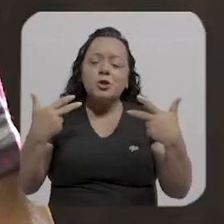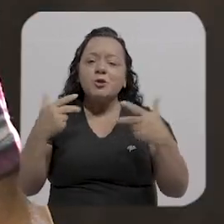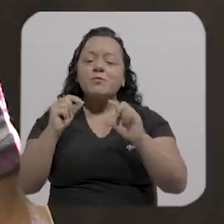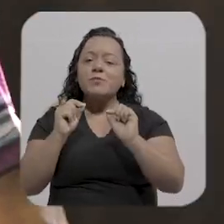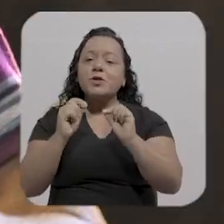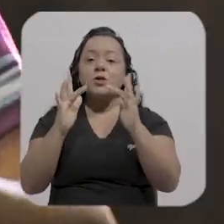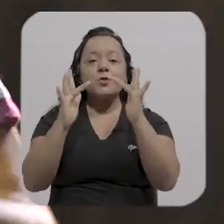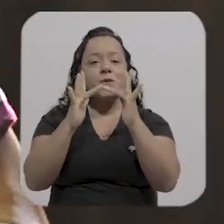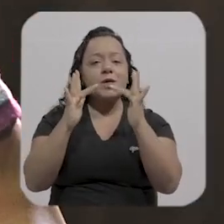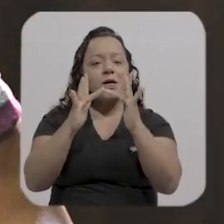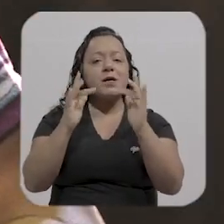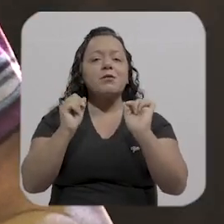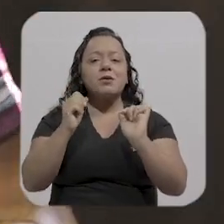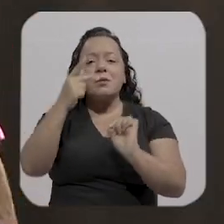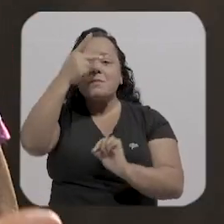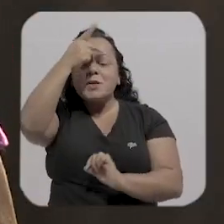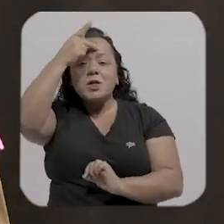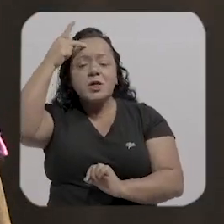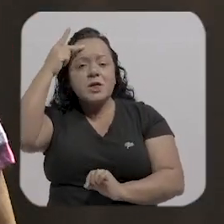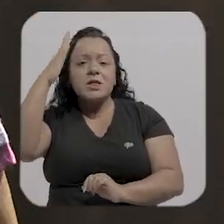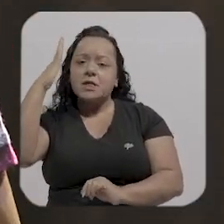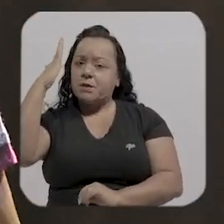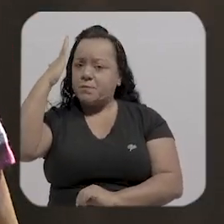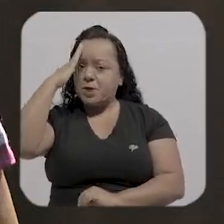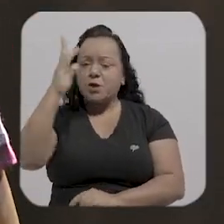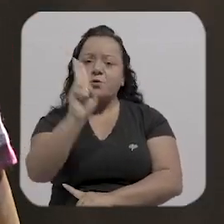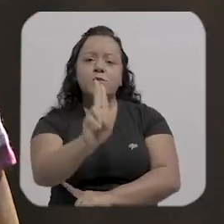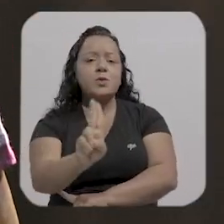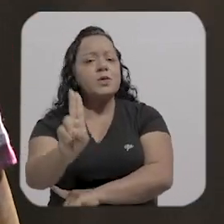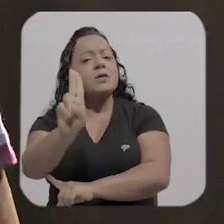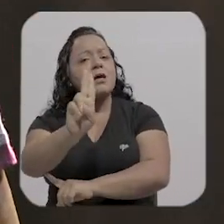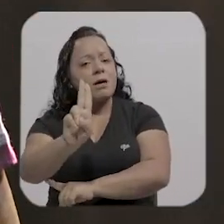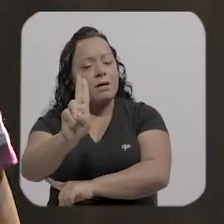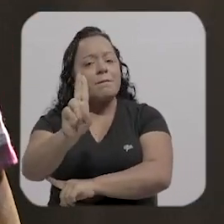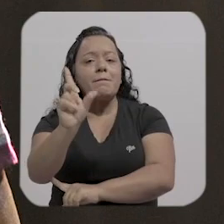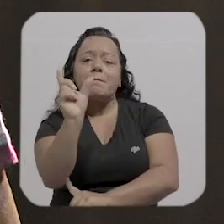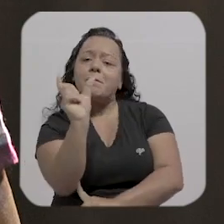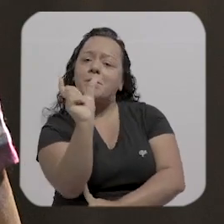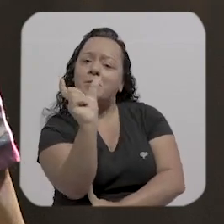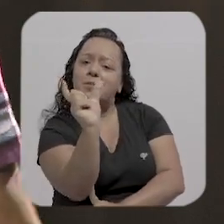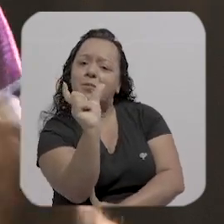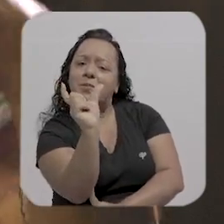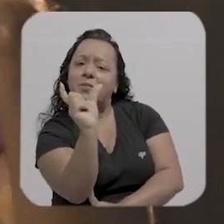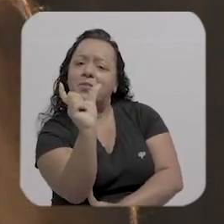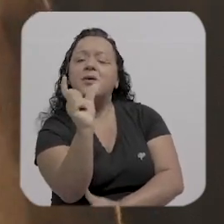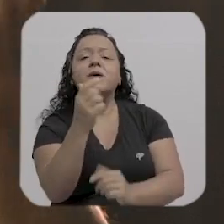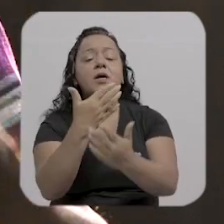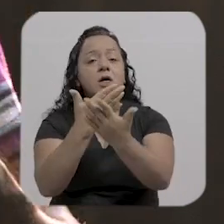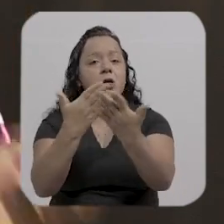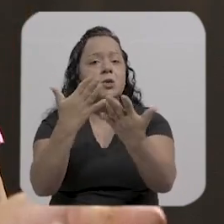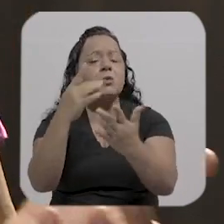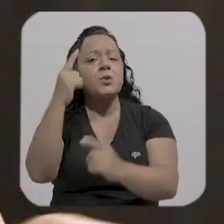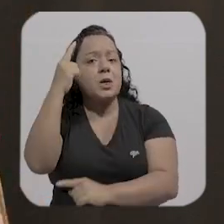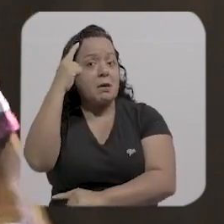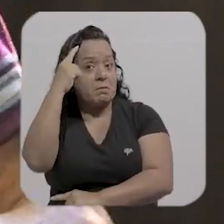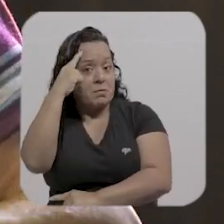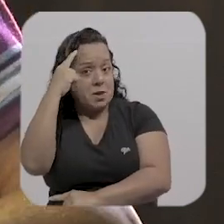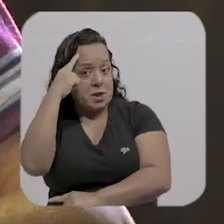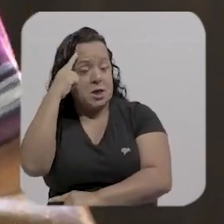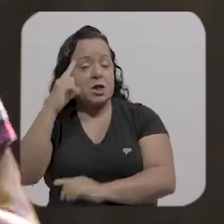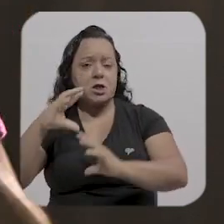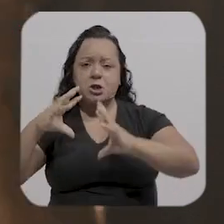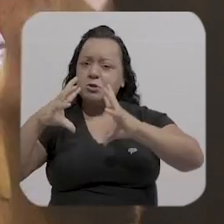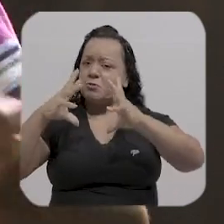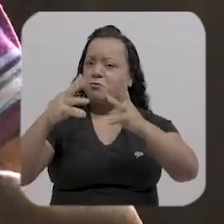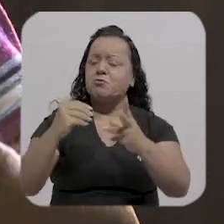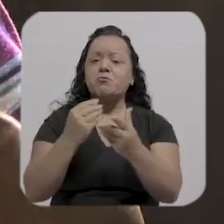sabiam utilizar a palavra para se comunicar, né? E tudo de cabeça, era muito falado